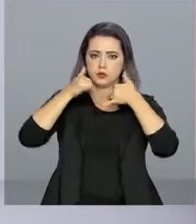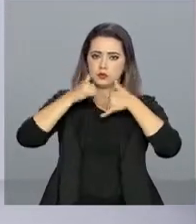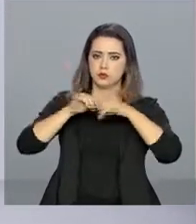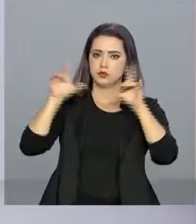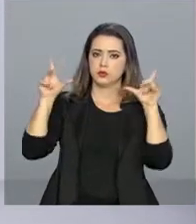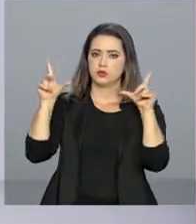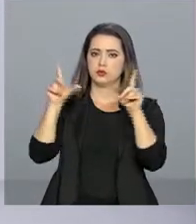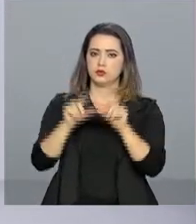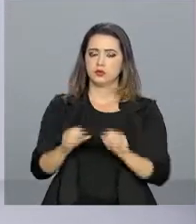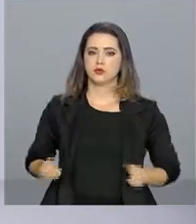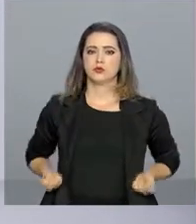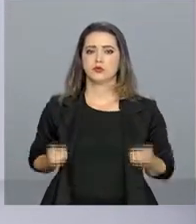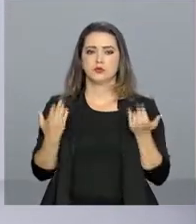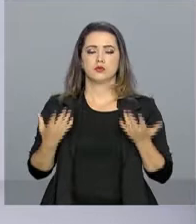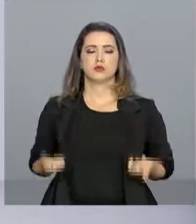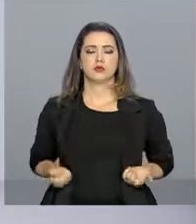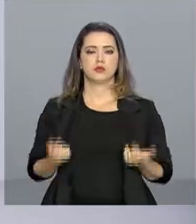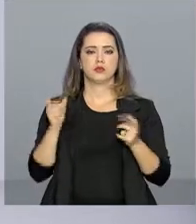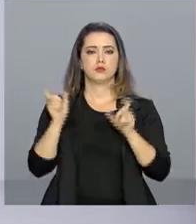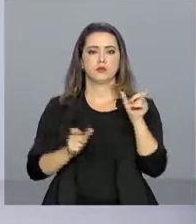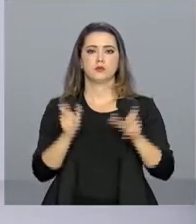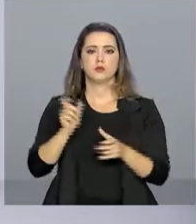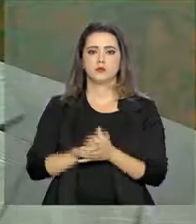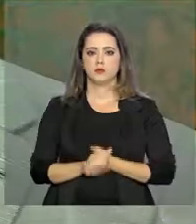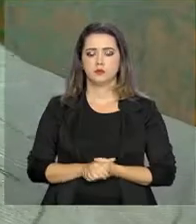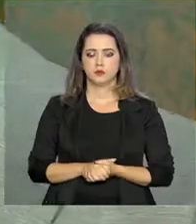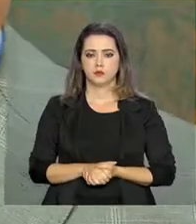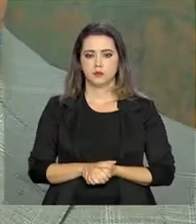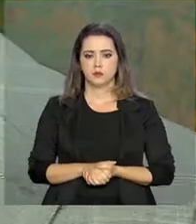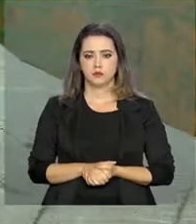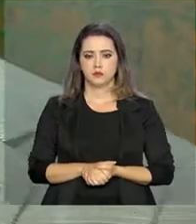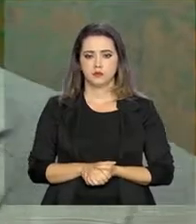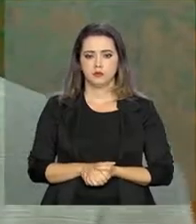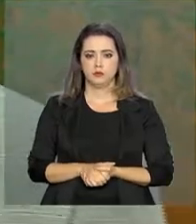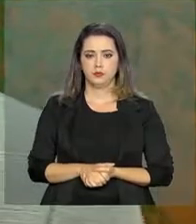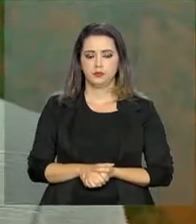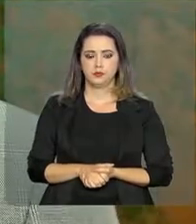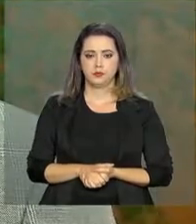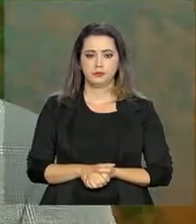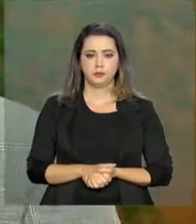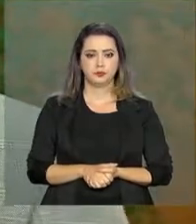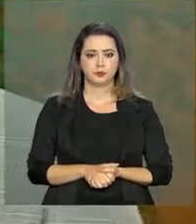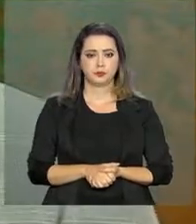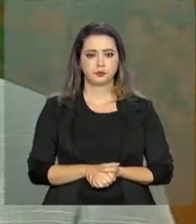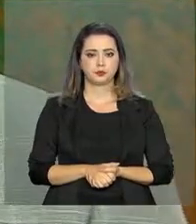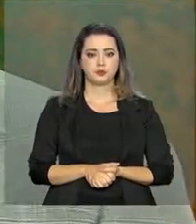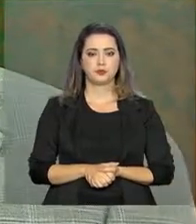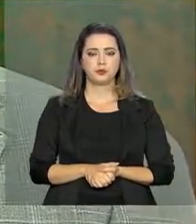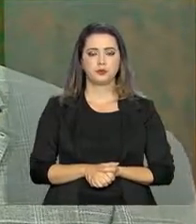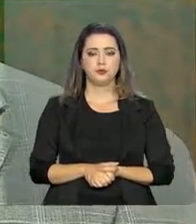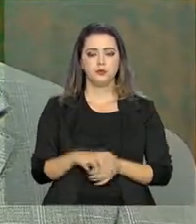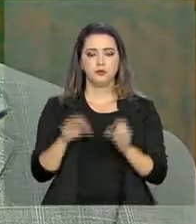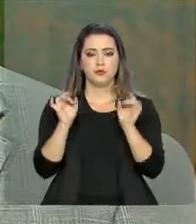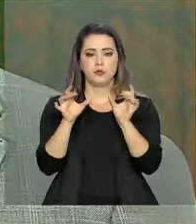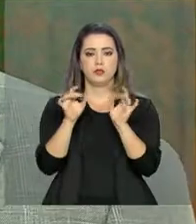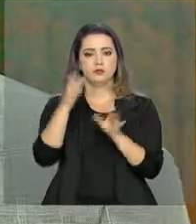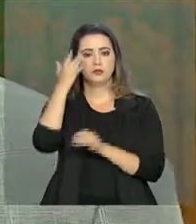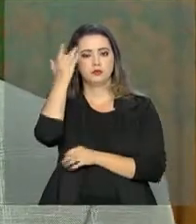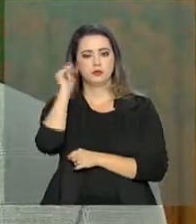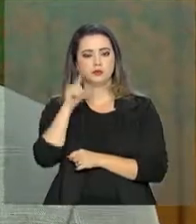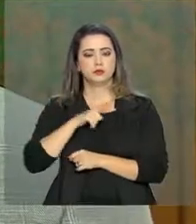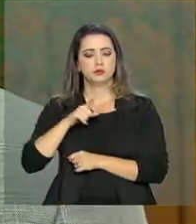e reduzir os custos para o consumidor. Neste leilão de amanhã está